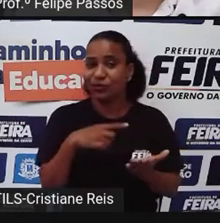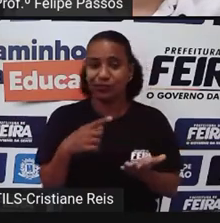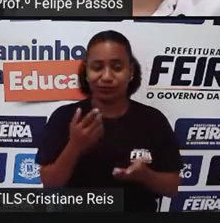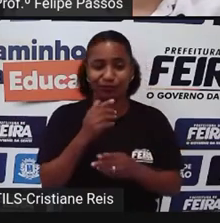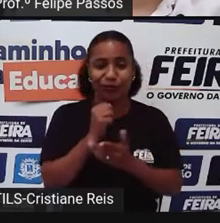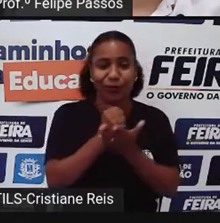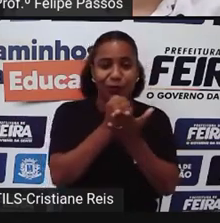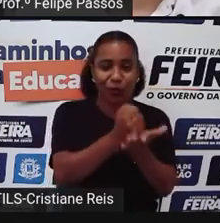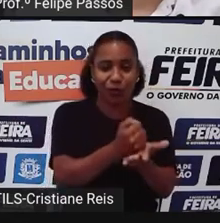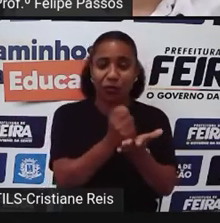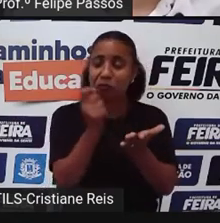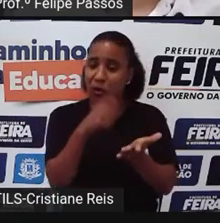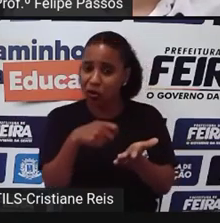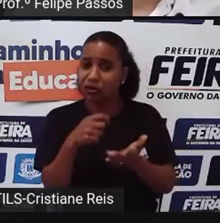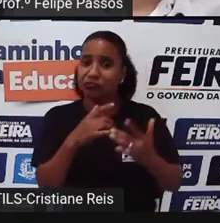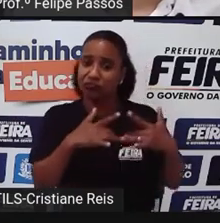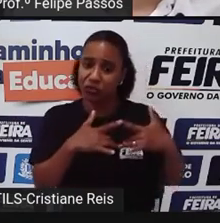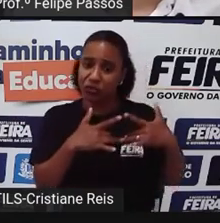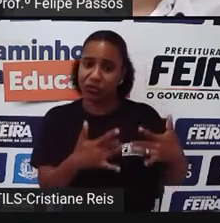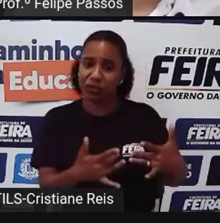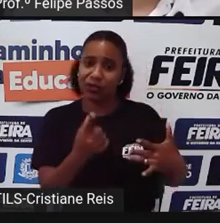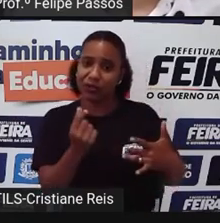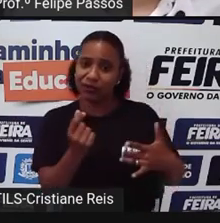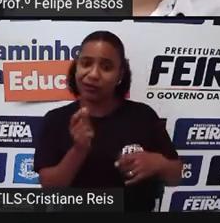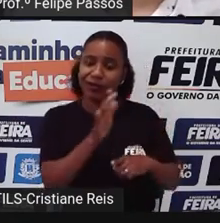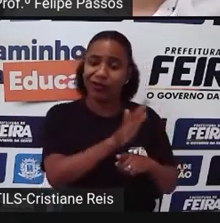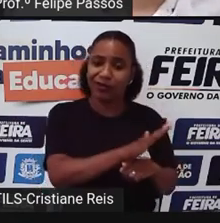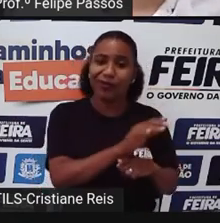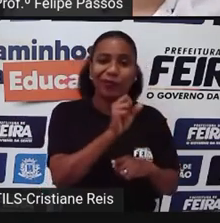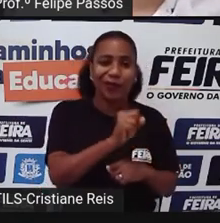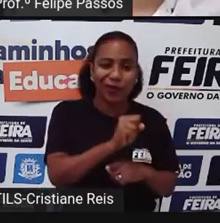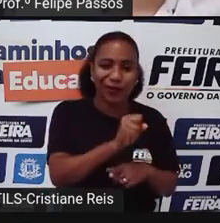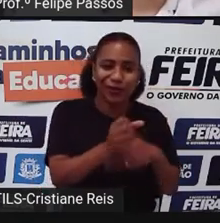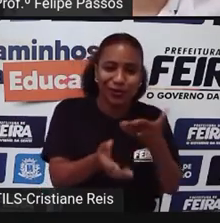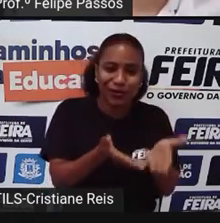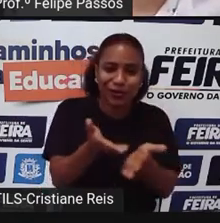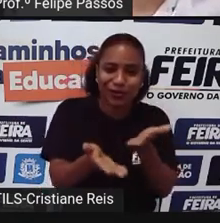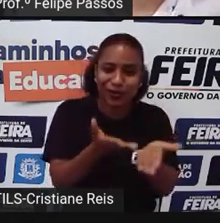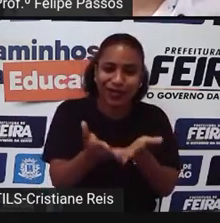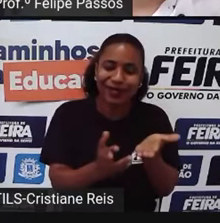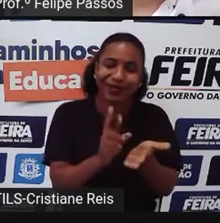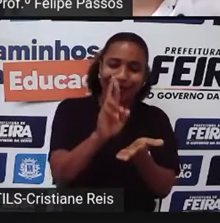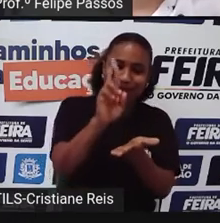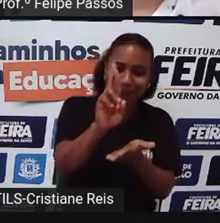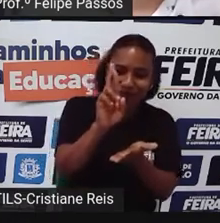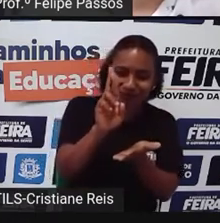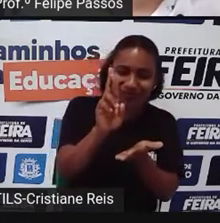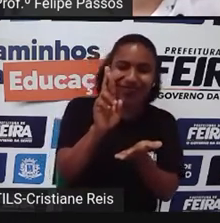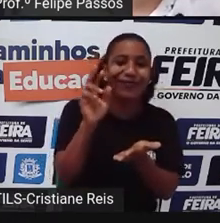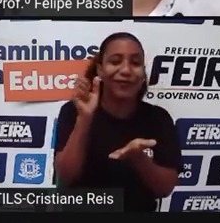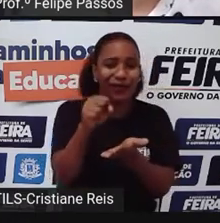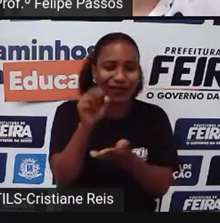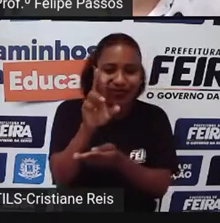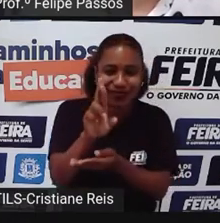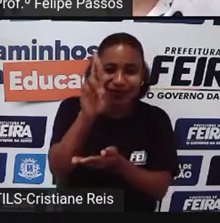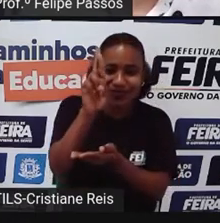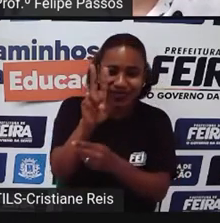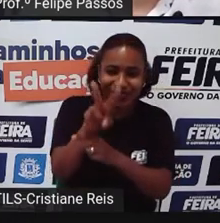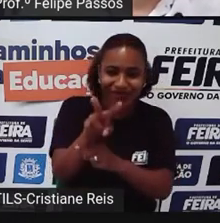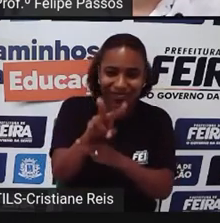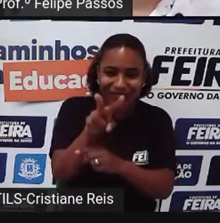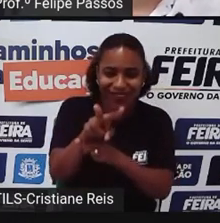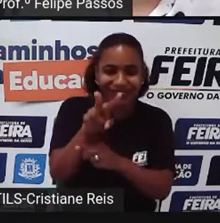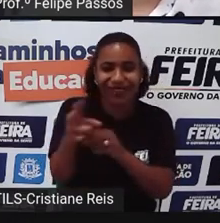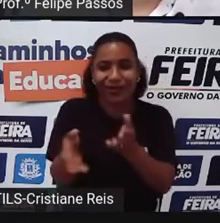ajudar financeiramente Sendo padrinho De um animal do abrigo A gente tem feito Uma coisa assim Seja um padrinho Uma madrinha Do